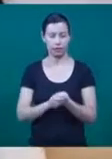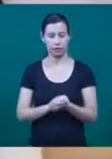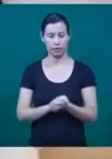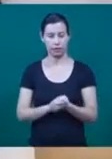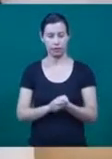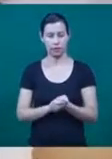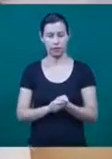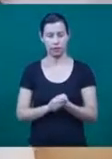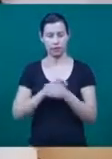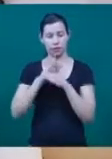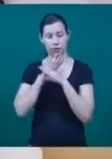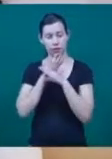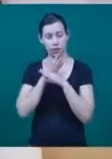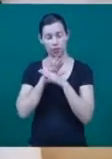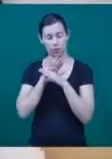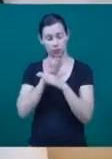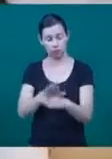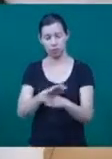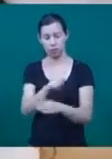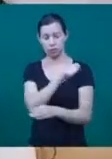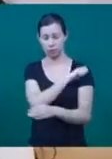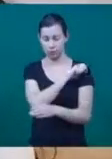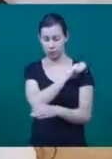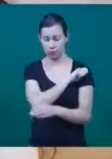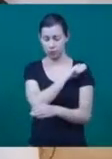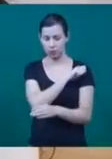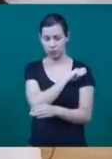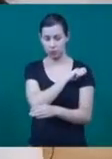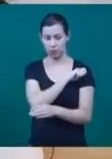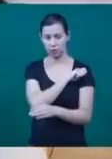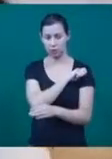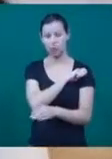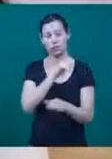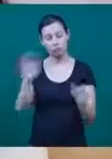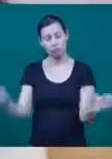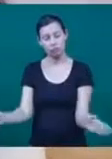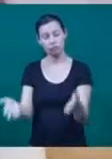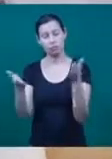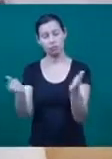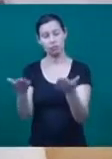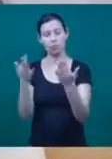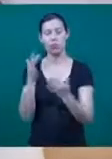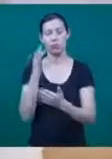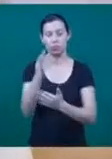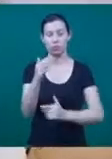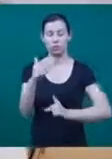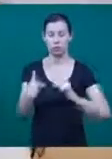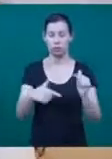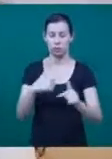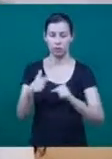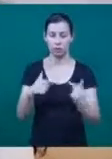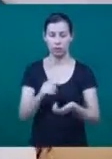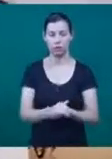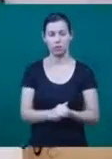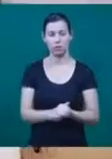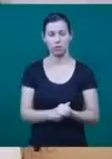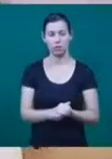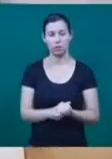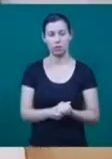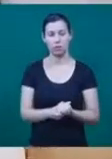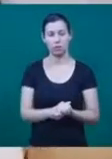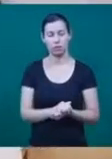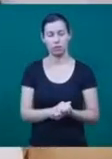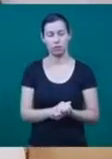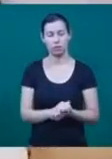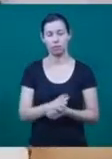estimularem a exercer a sua profissão. O Cine Civil, ele consiste na exibição de um documentário, de uma grande obra de engenharia civil